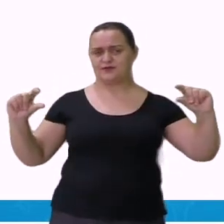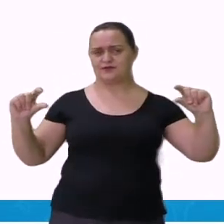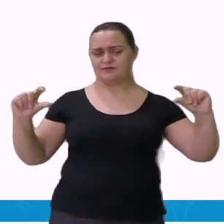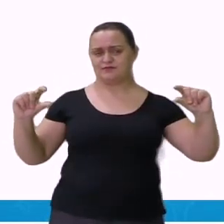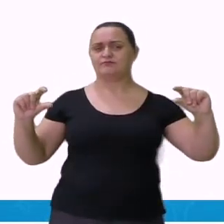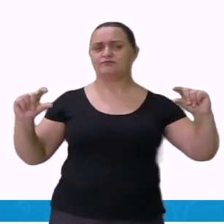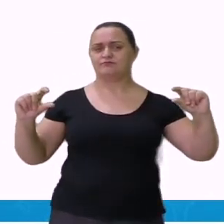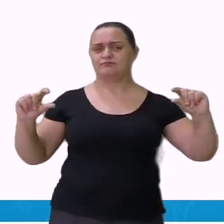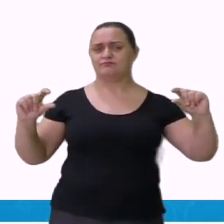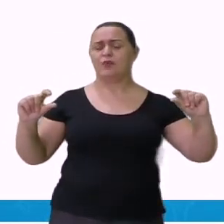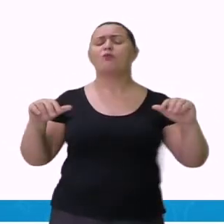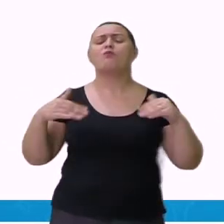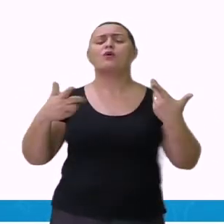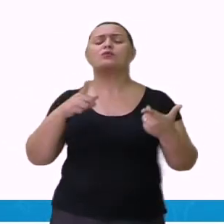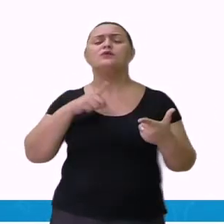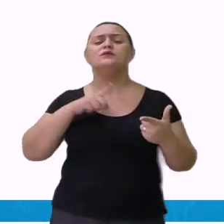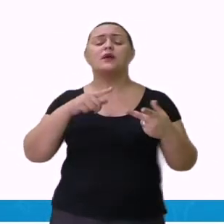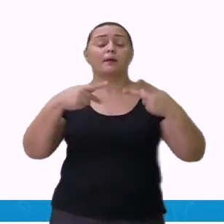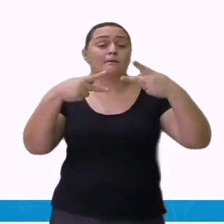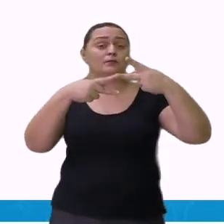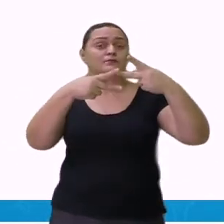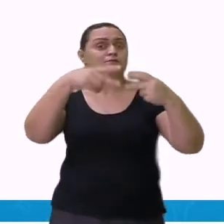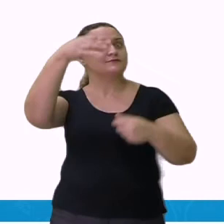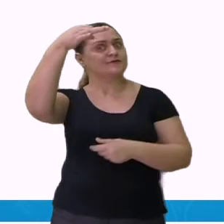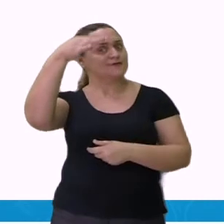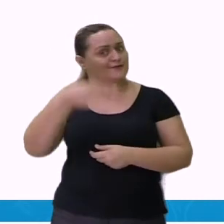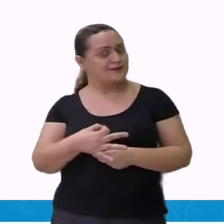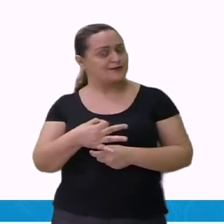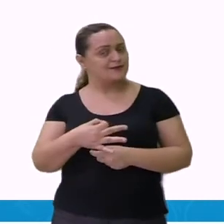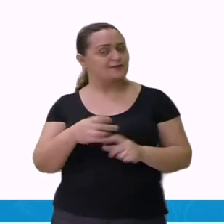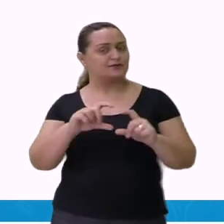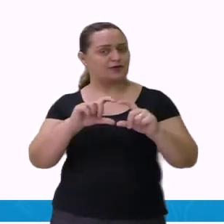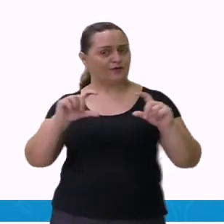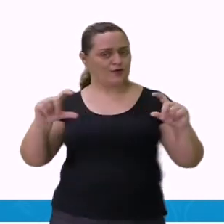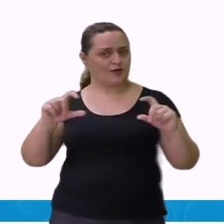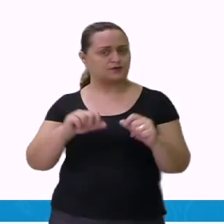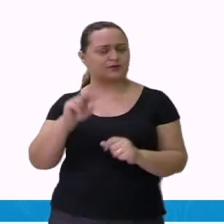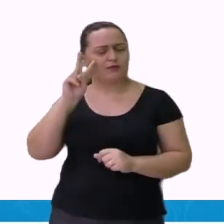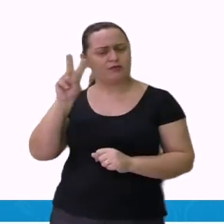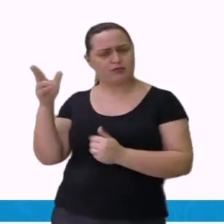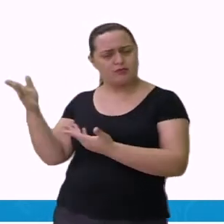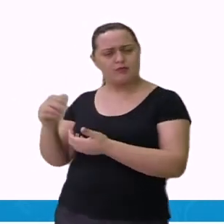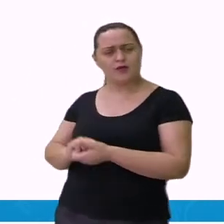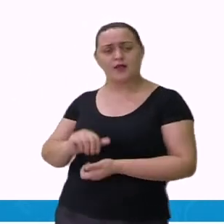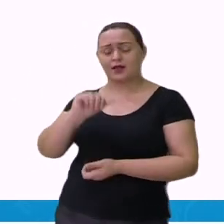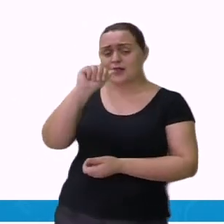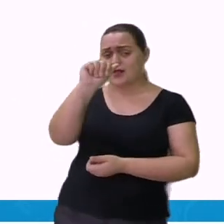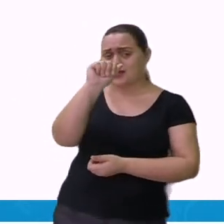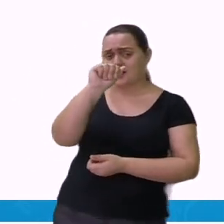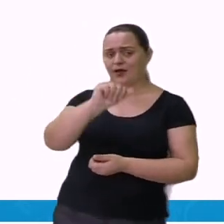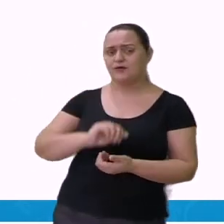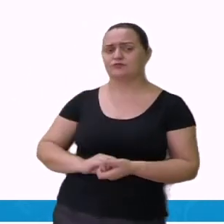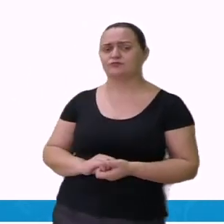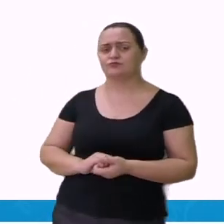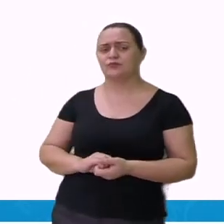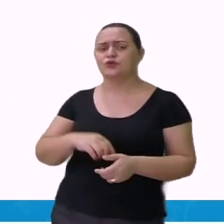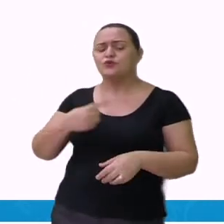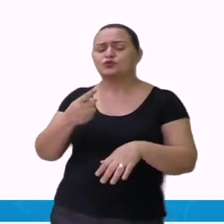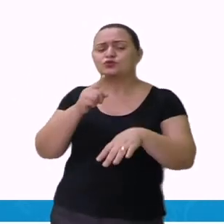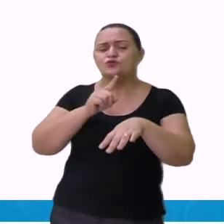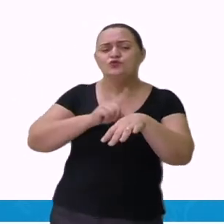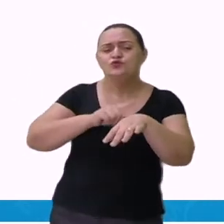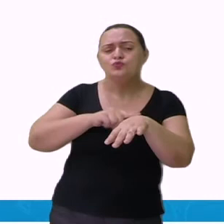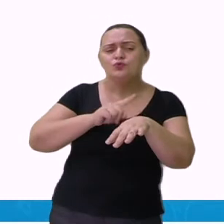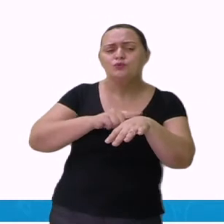frase. Então, vamos ler para a gente compreender. Letra A, desde o momento com que